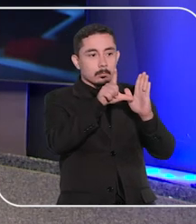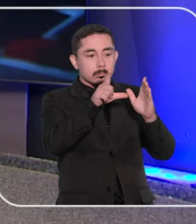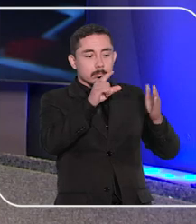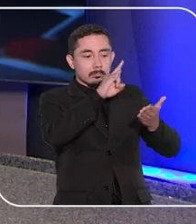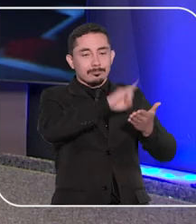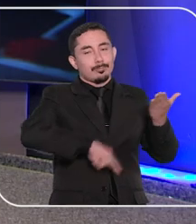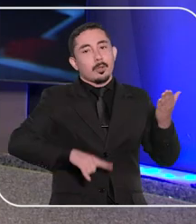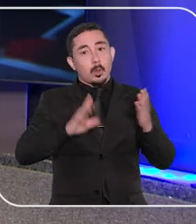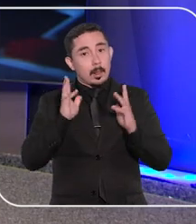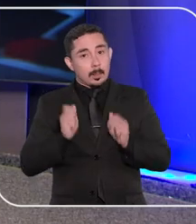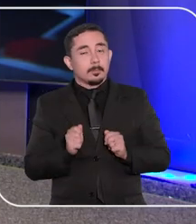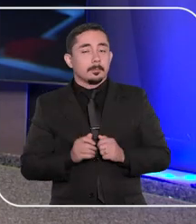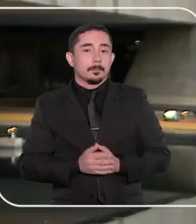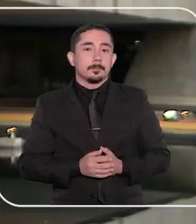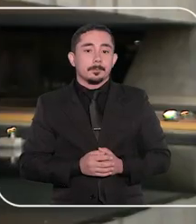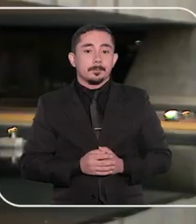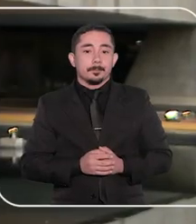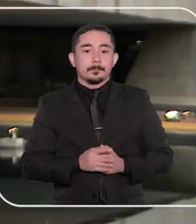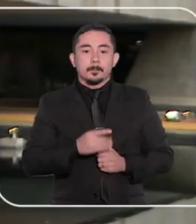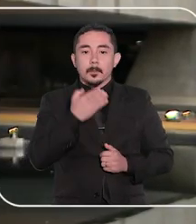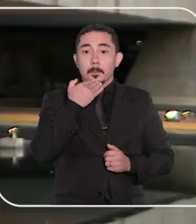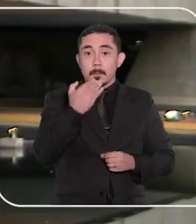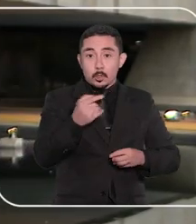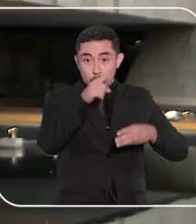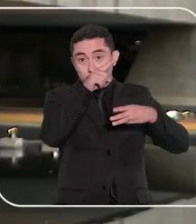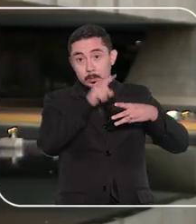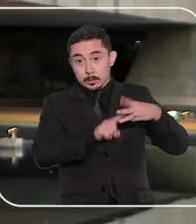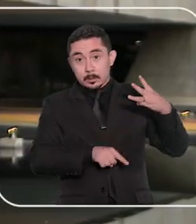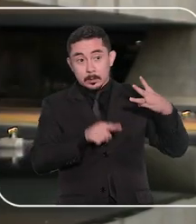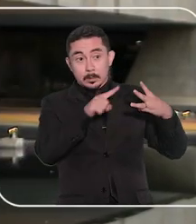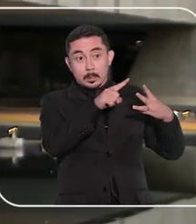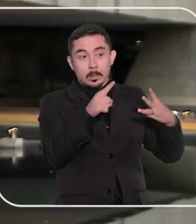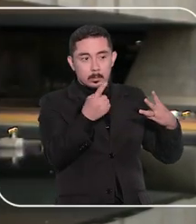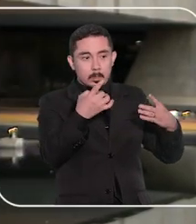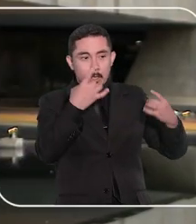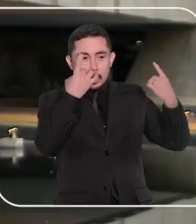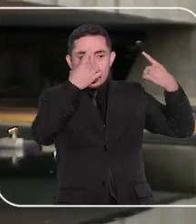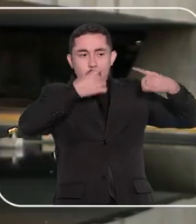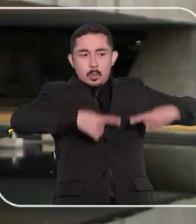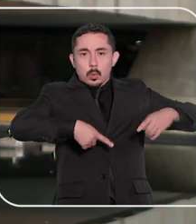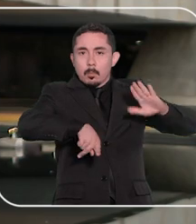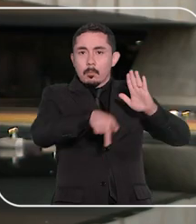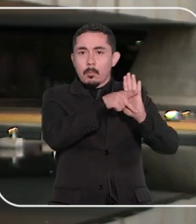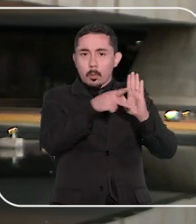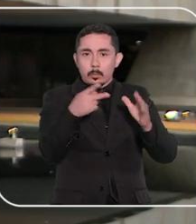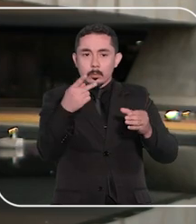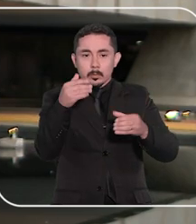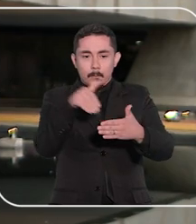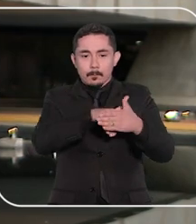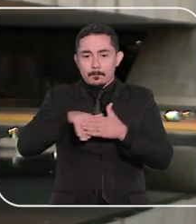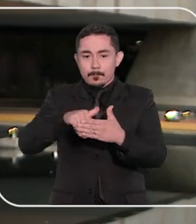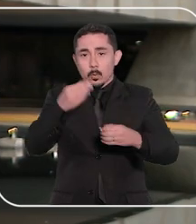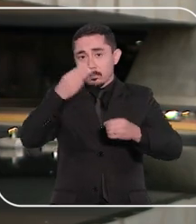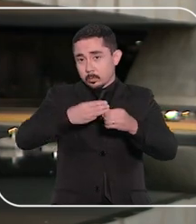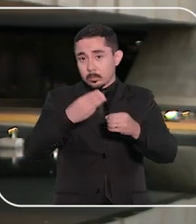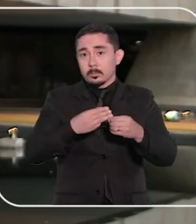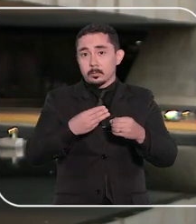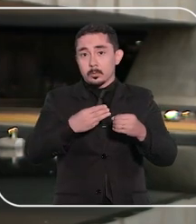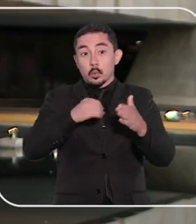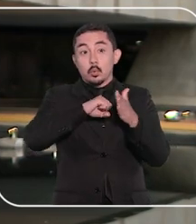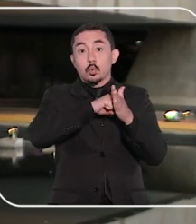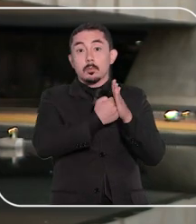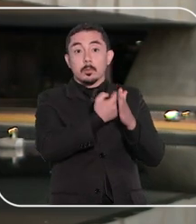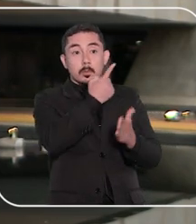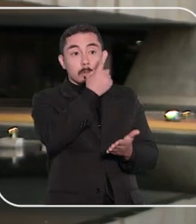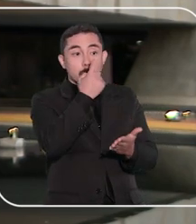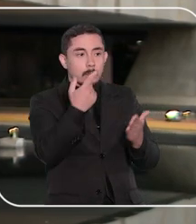na lei da ficha limpa. O pedido de três pré-candidatos que vão disputar as eleições municipais foi para suspender